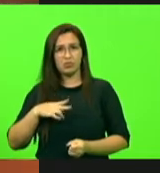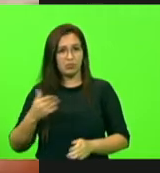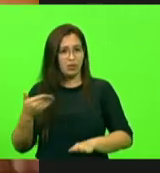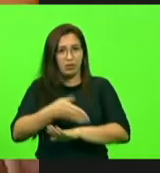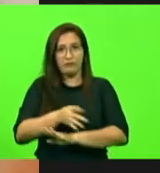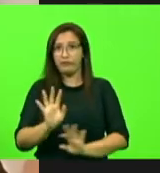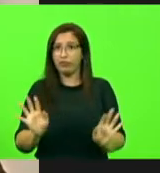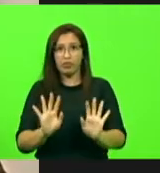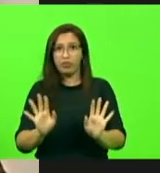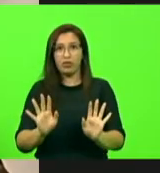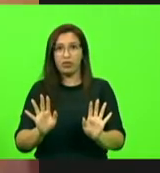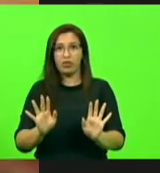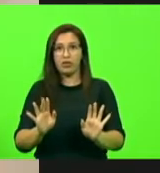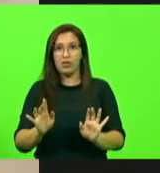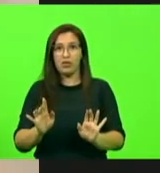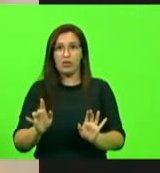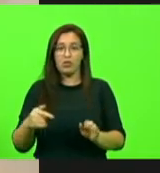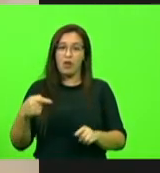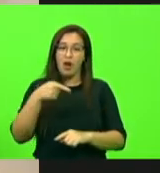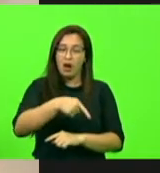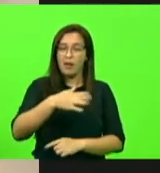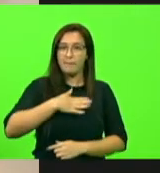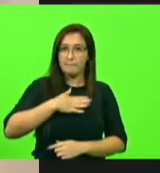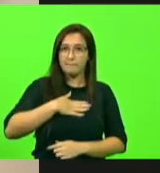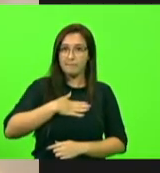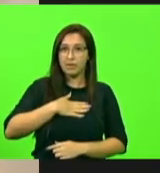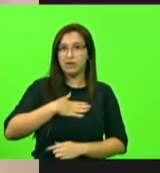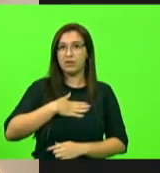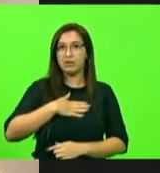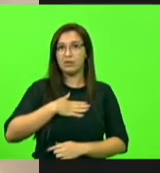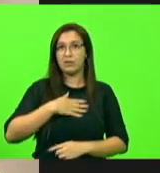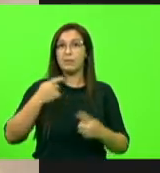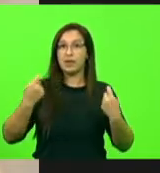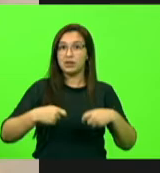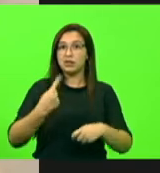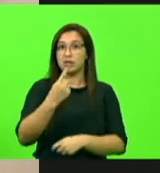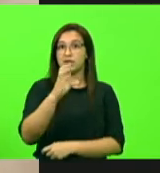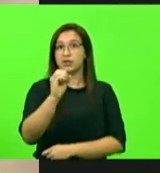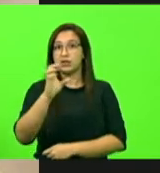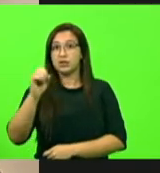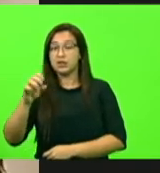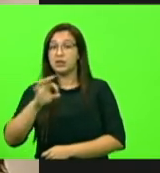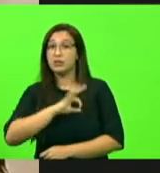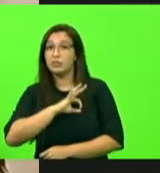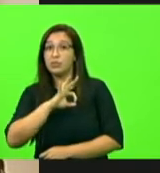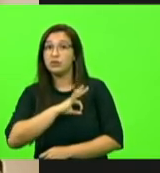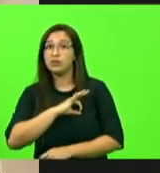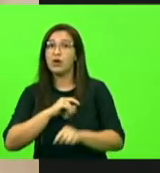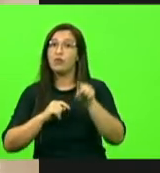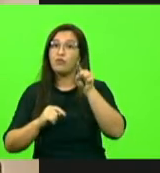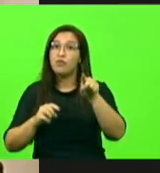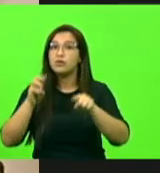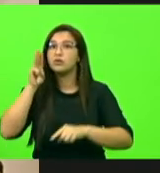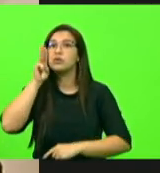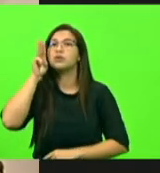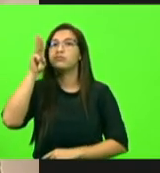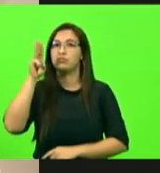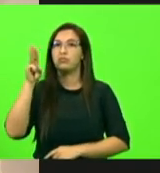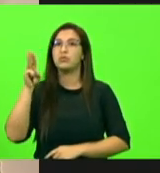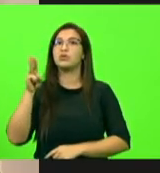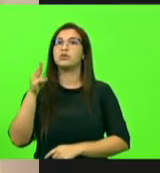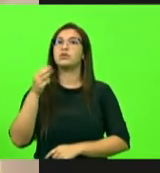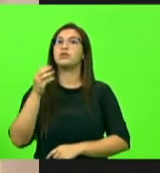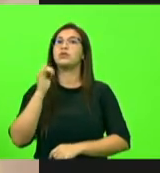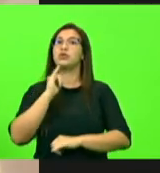apareça aqui na minha região com menos de 100 policiais, que foi o que você, Moisés, deu